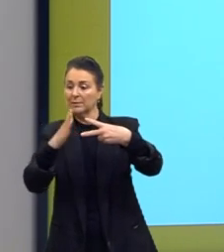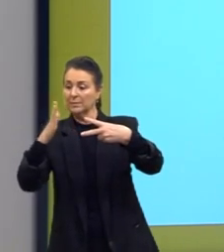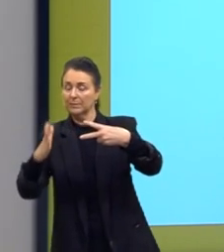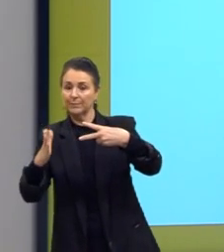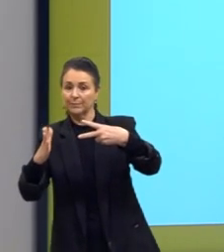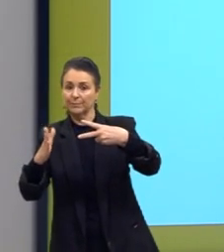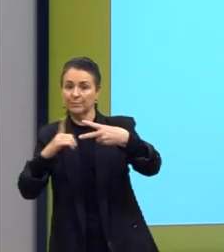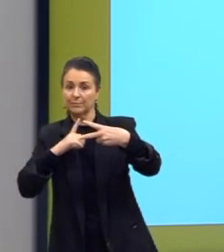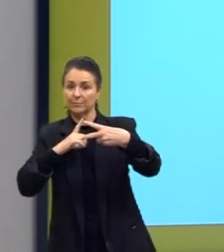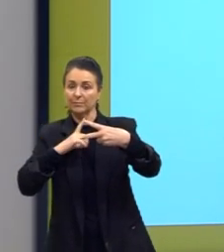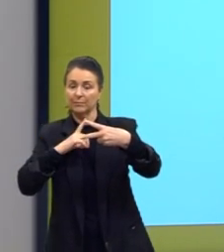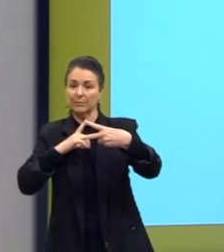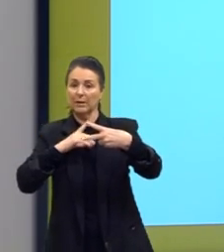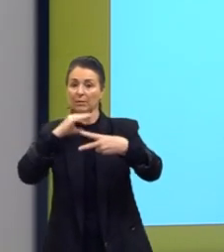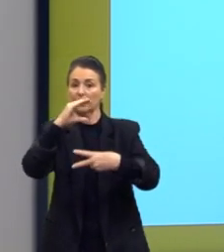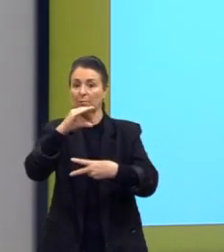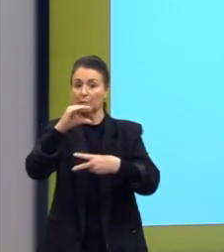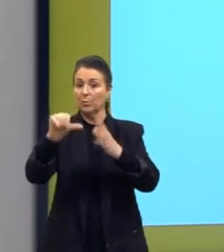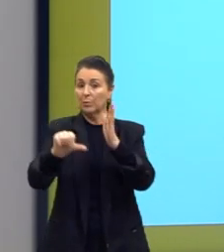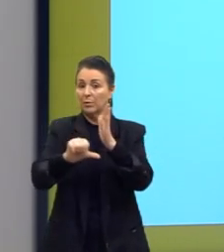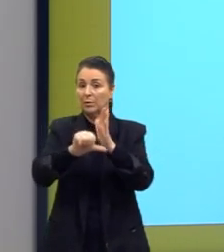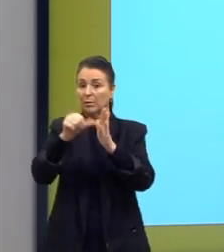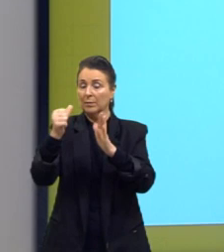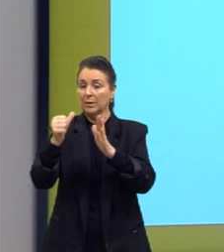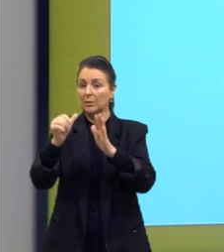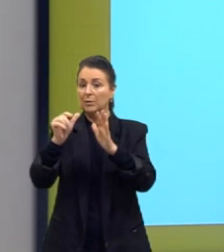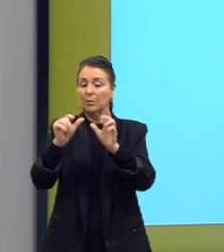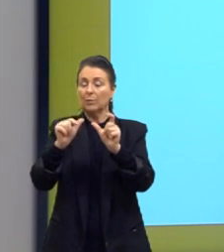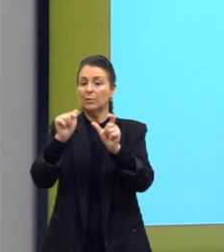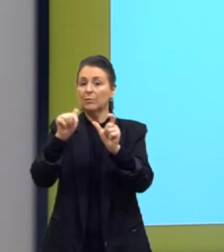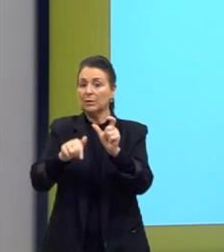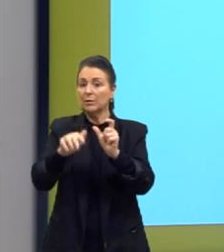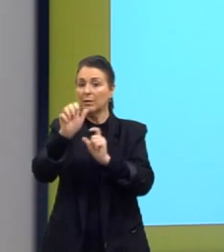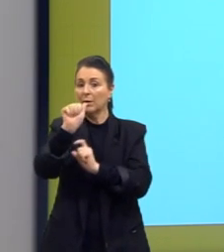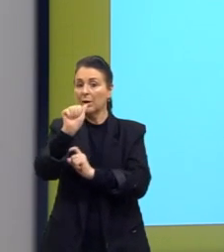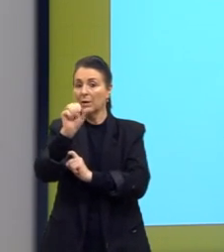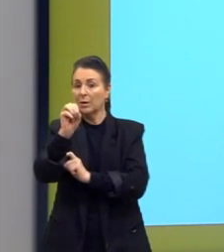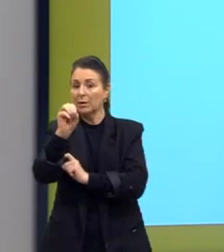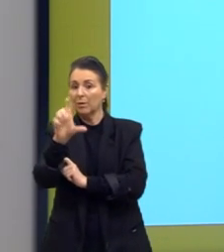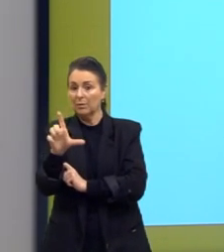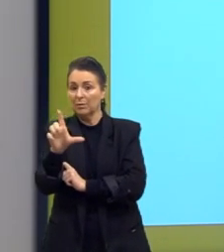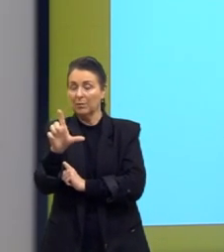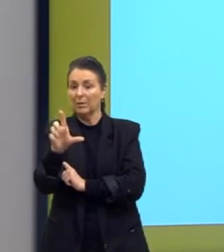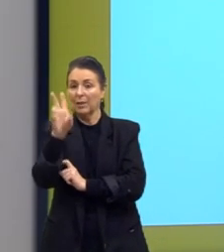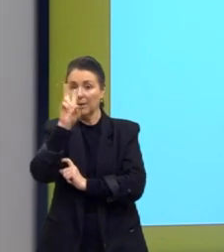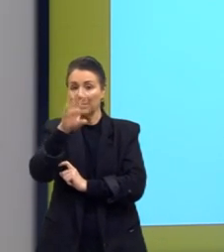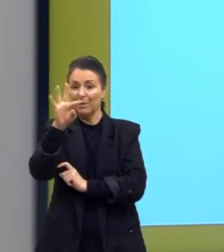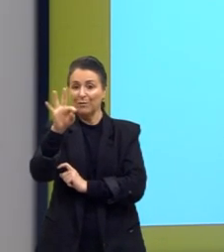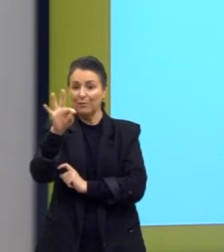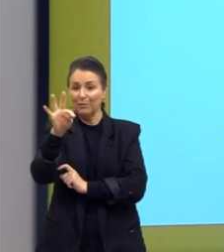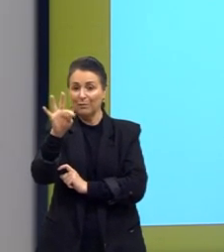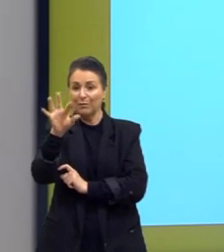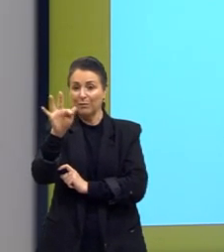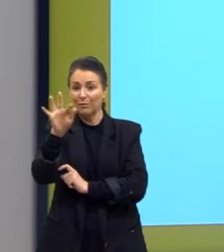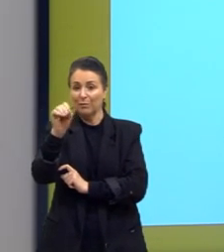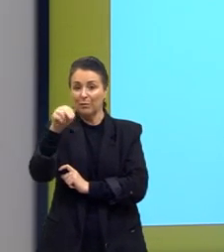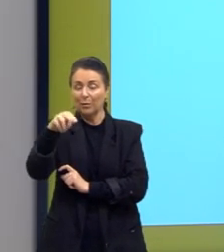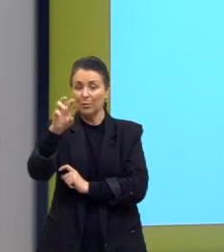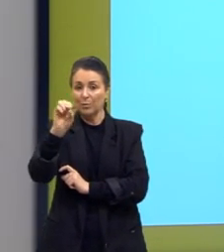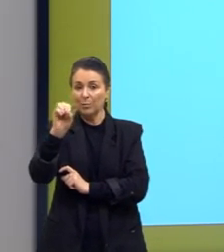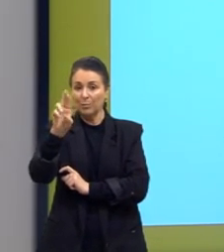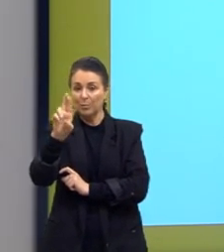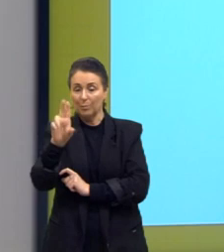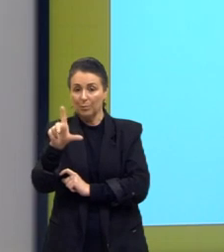ou seja, num carbono primário, terminação AL, lembrando aí do formol, né? Se eu tenho a acetona, que é a